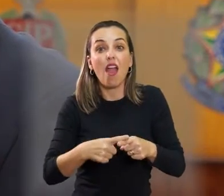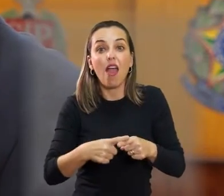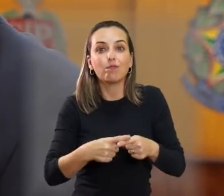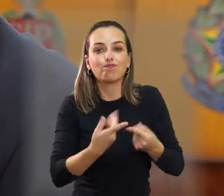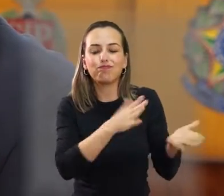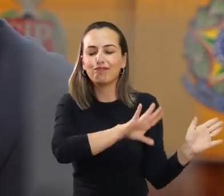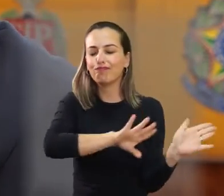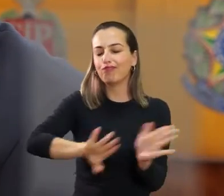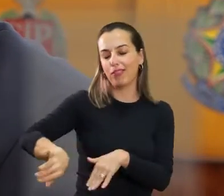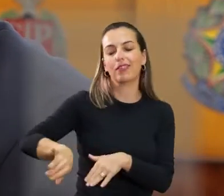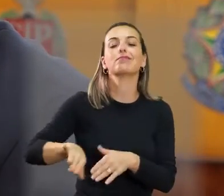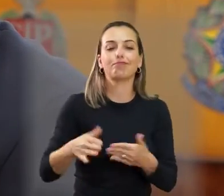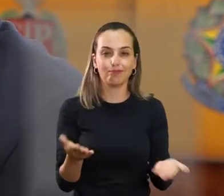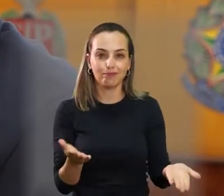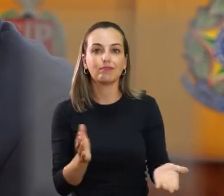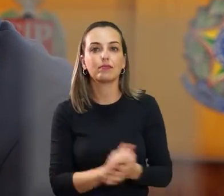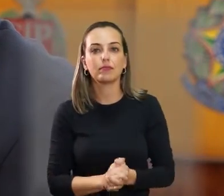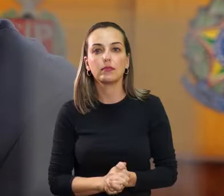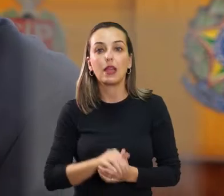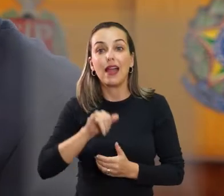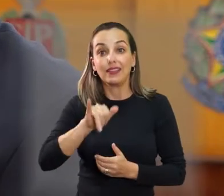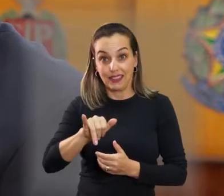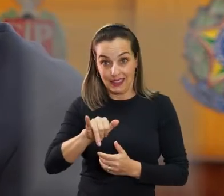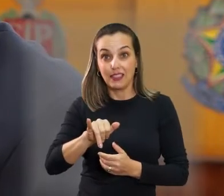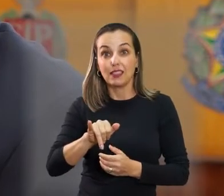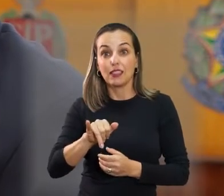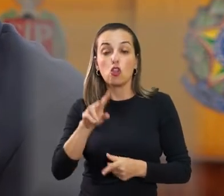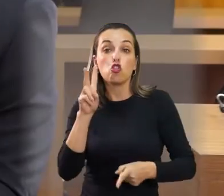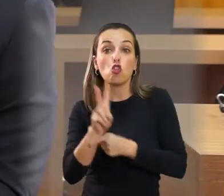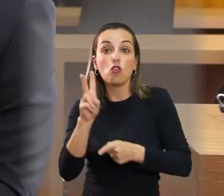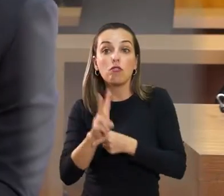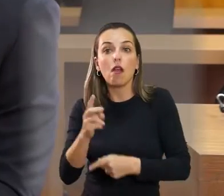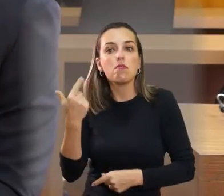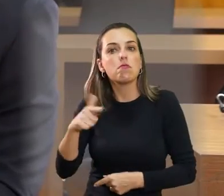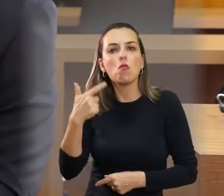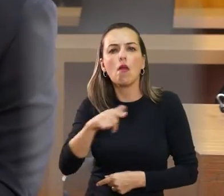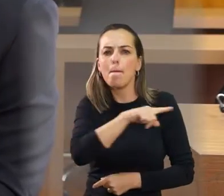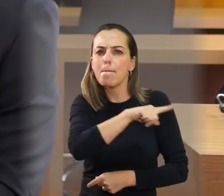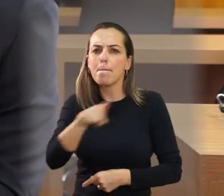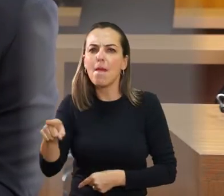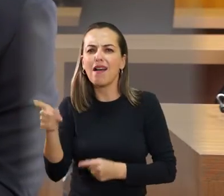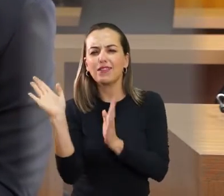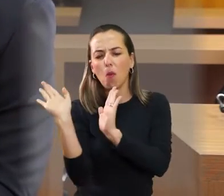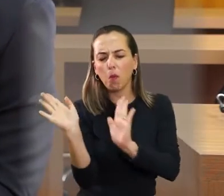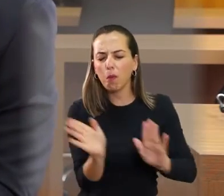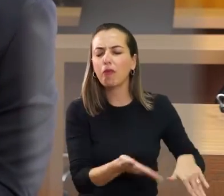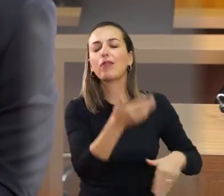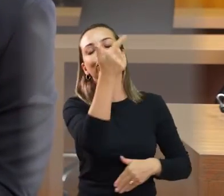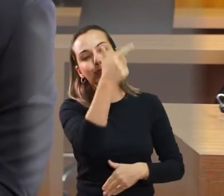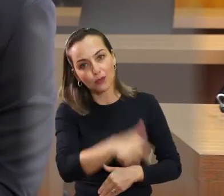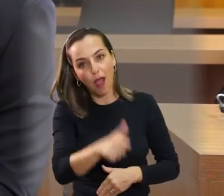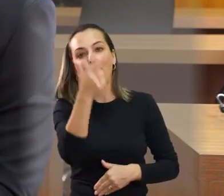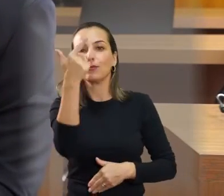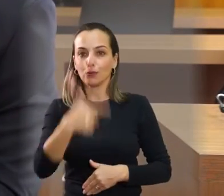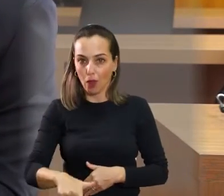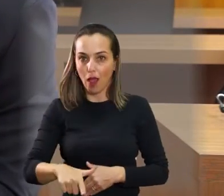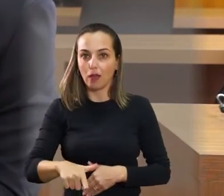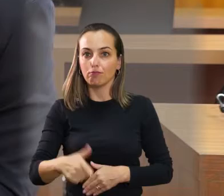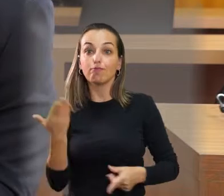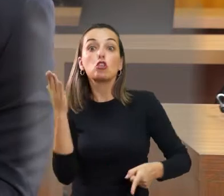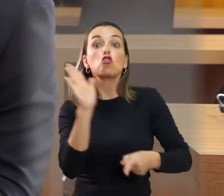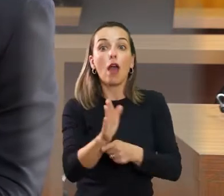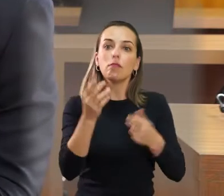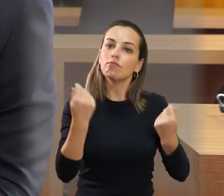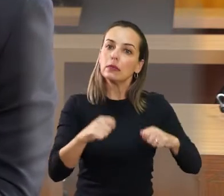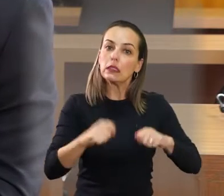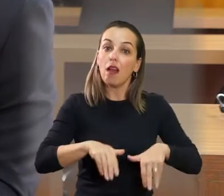Um socorro para essa população que está esquecida aí, que não tem condições. Se a gente não cuidar, ninguém mais cuida. Precisa com essa ajuda. Um bom